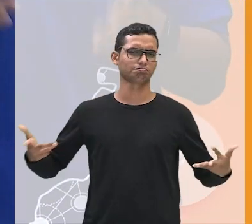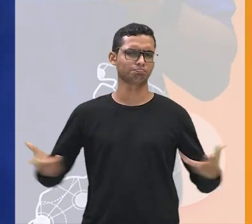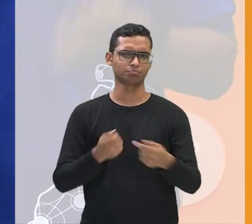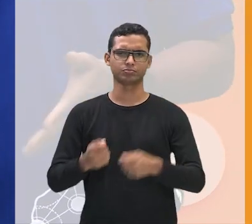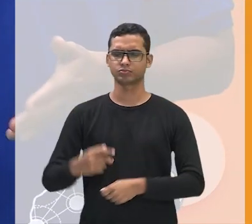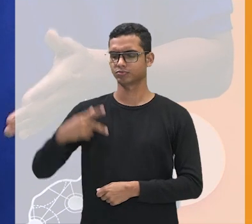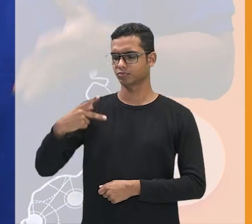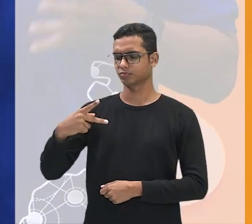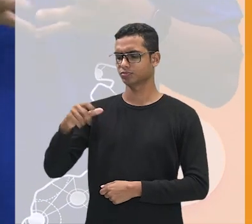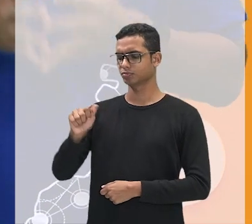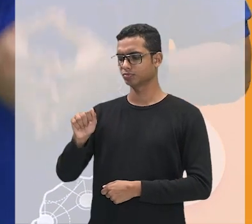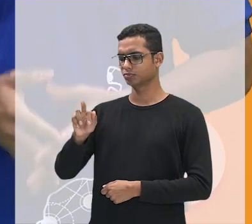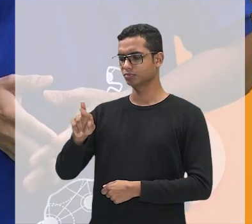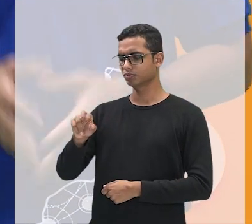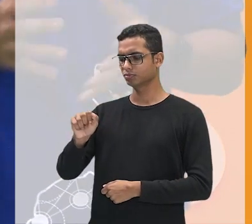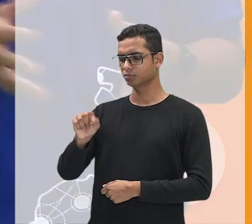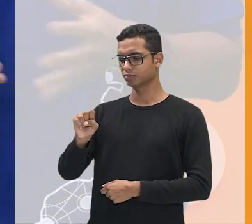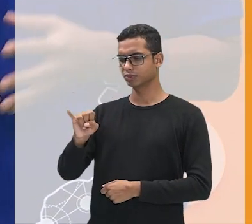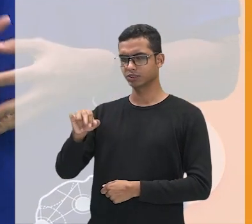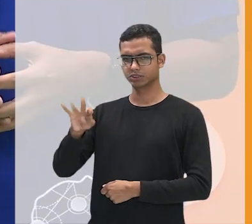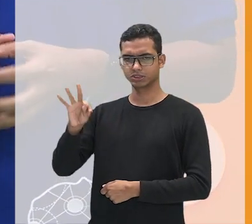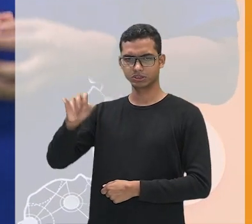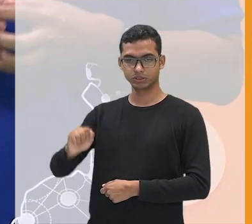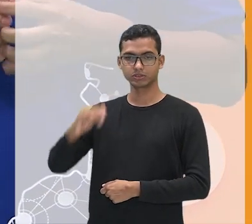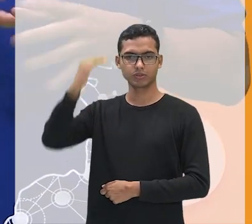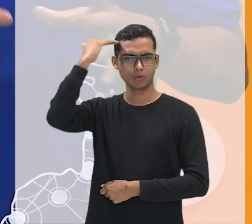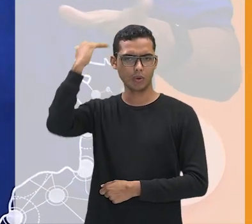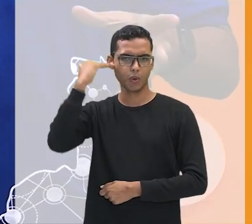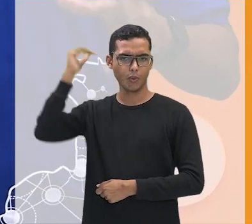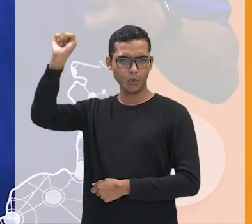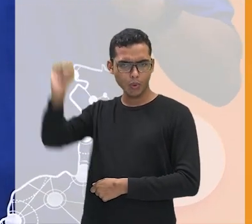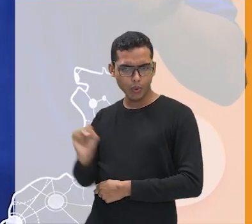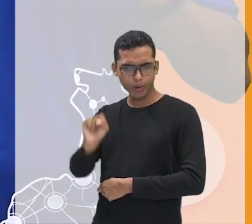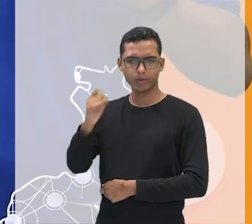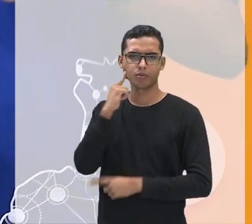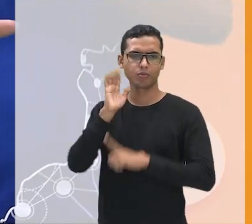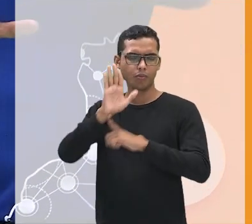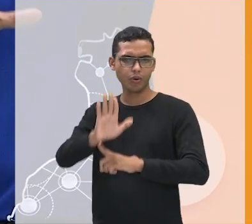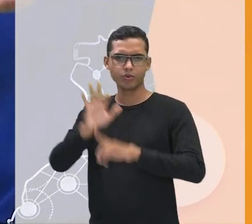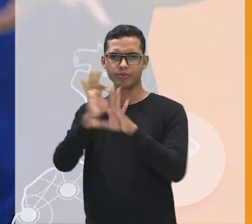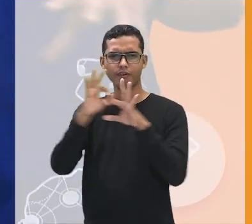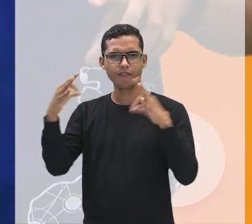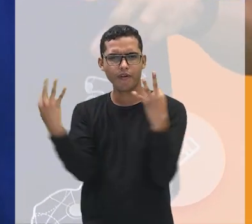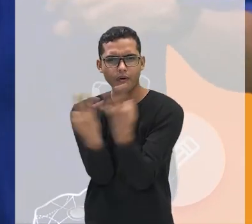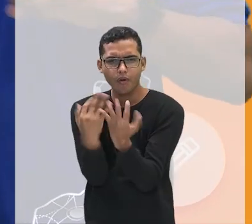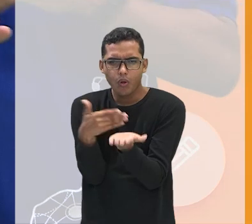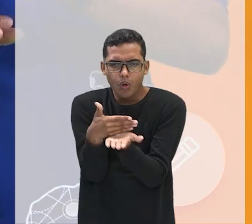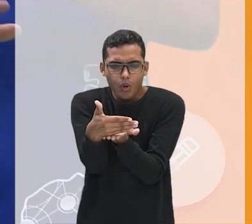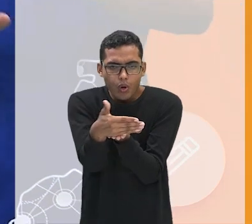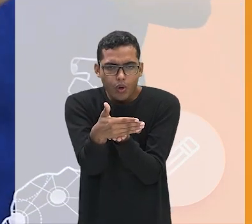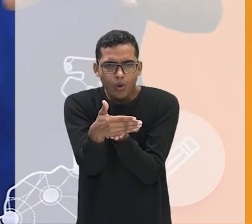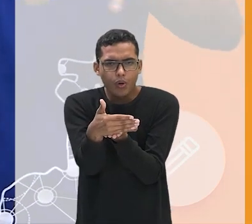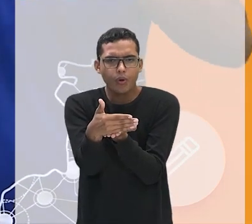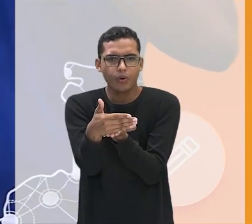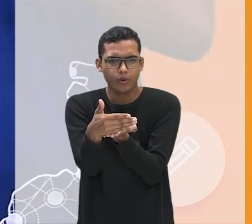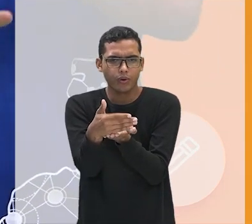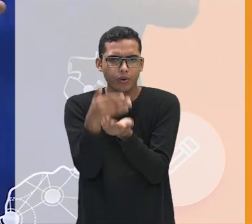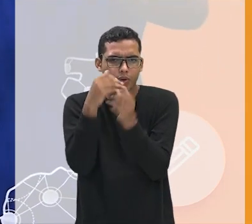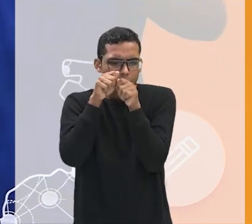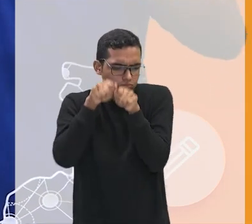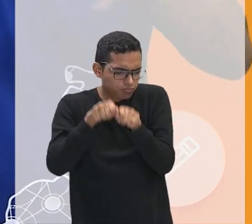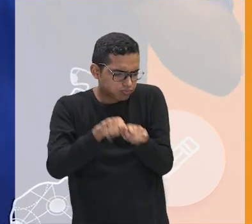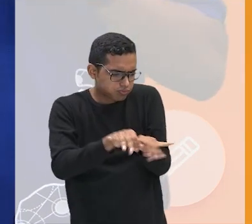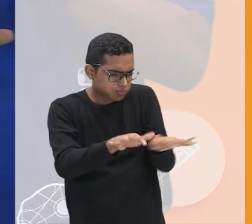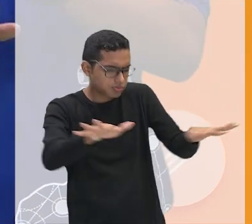é o Parasita um filme coreano sul-coreano que traz aí uma família começando a invadir começando a